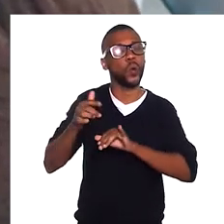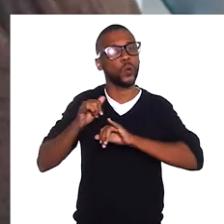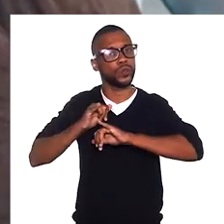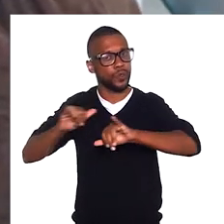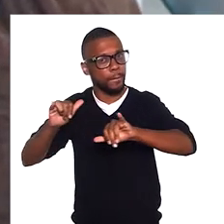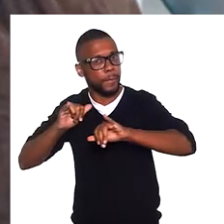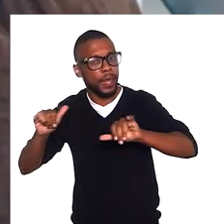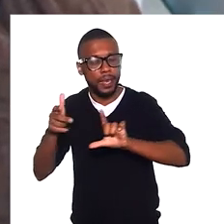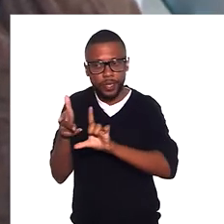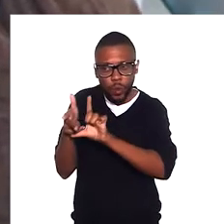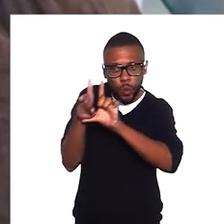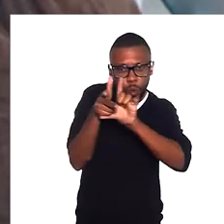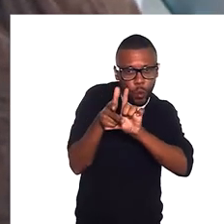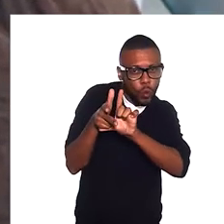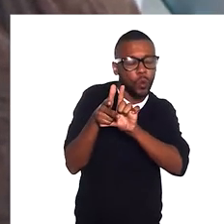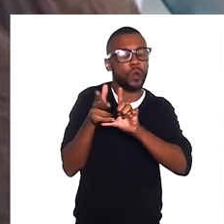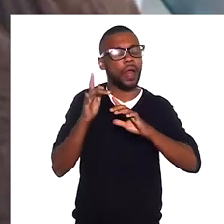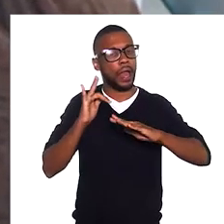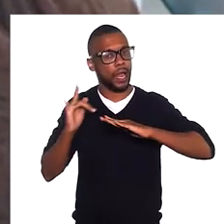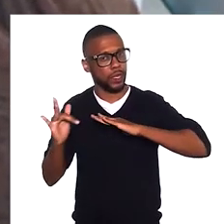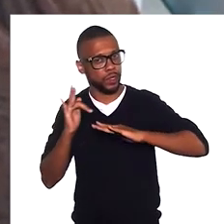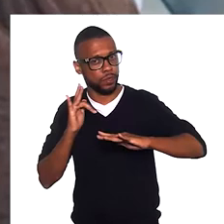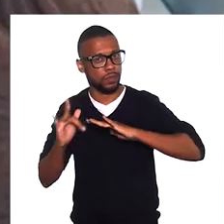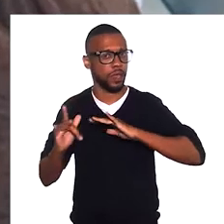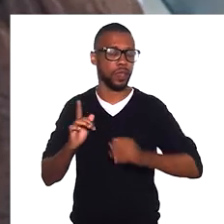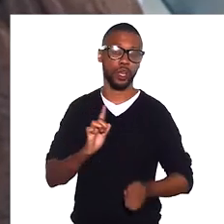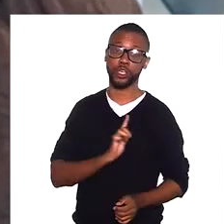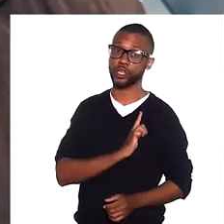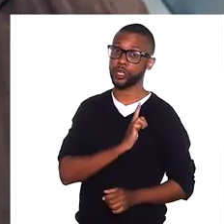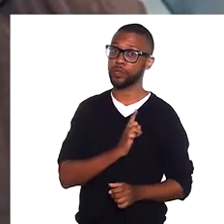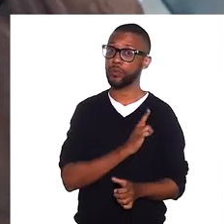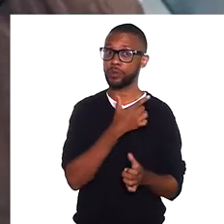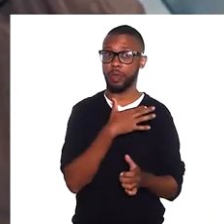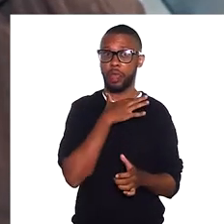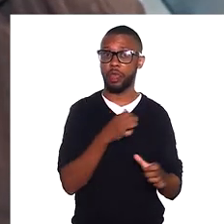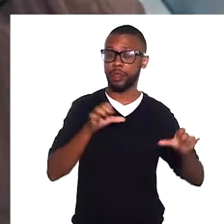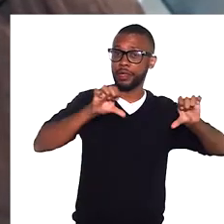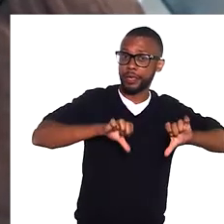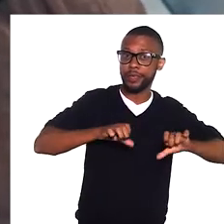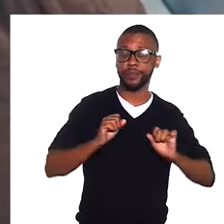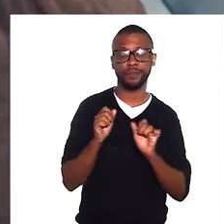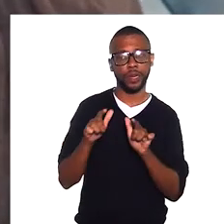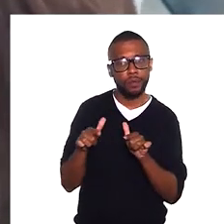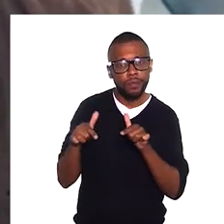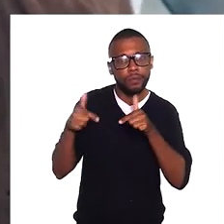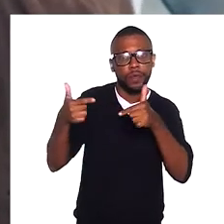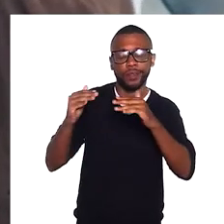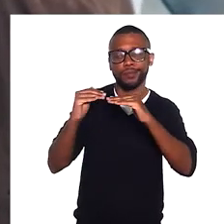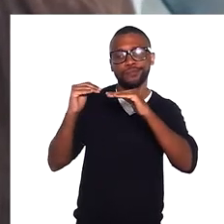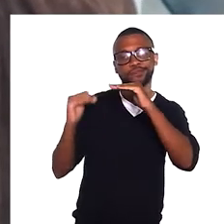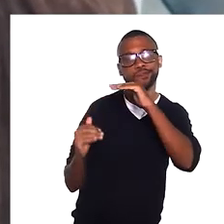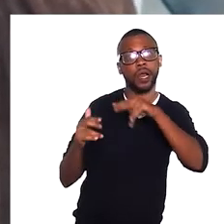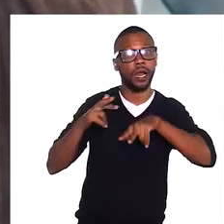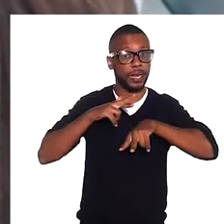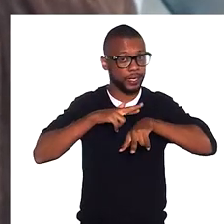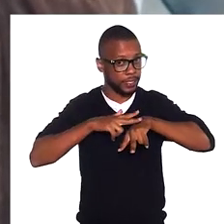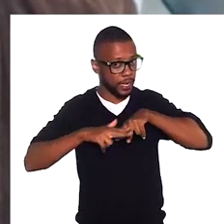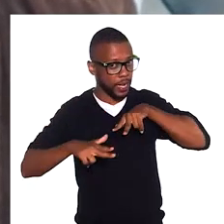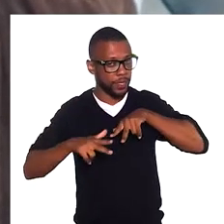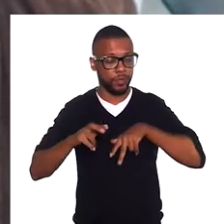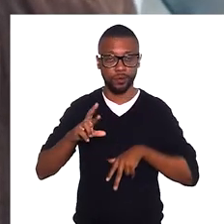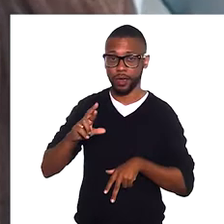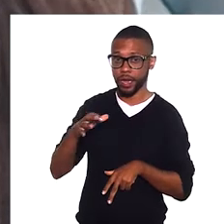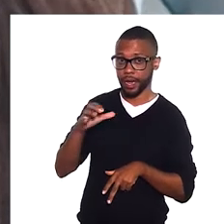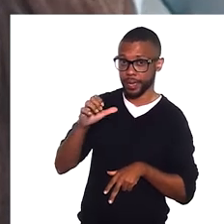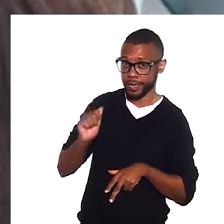imprensa, gerenciamento de crises, mídias sociais, planejamento estratégico, enfrentamento às desigualdades de